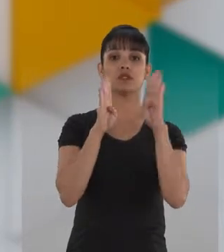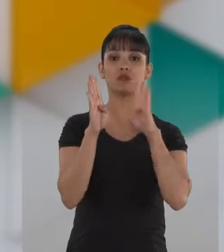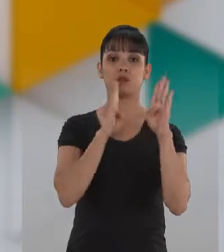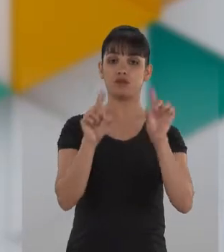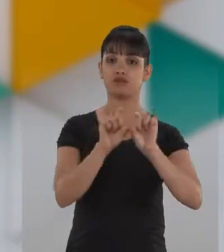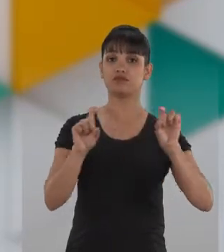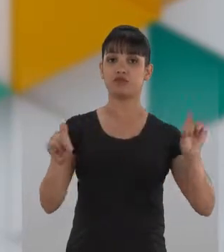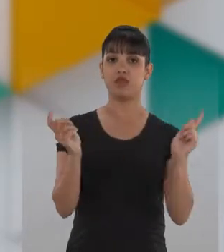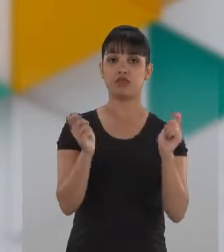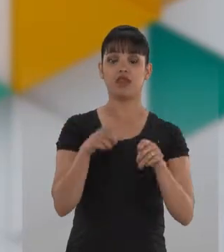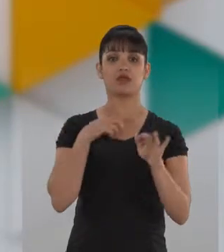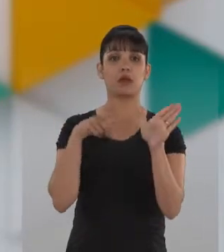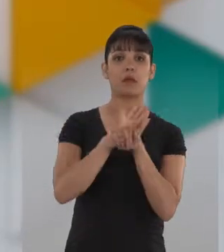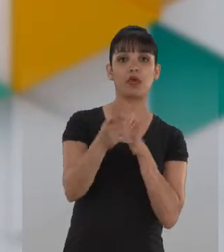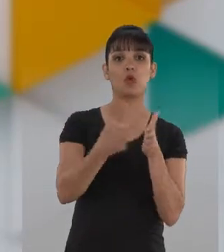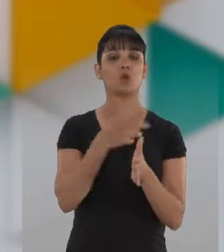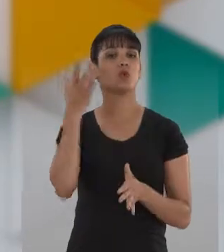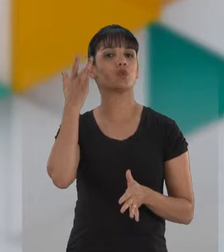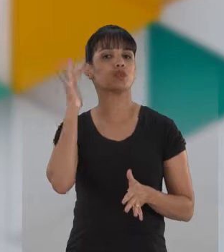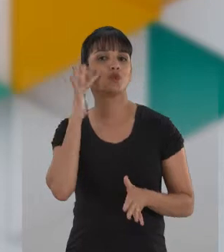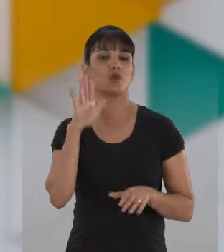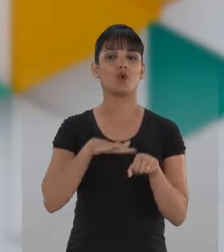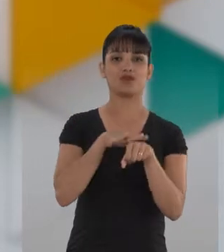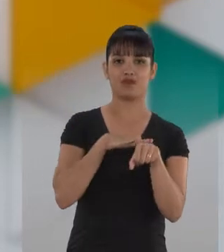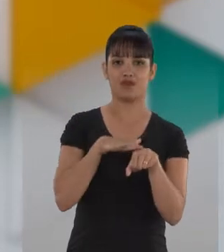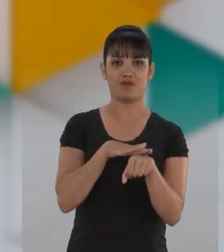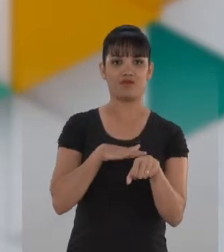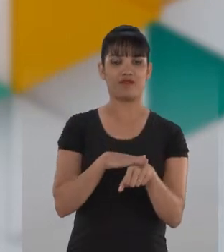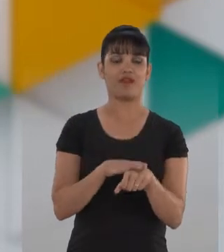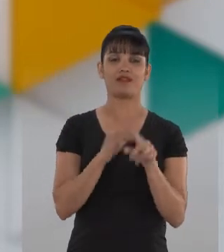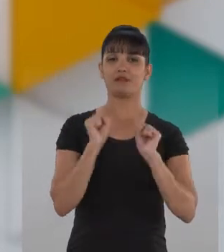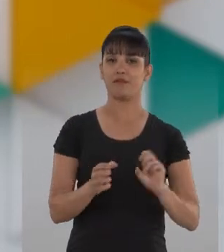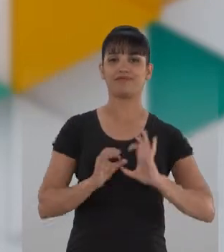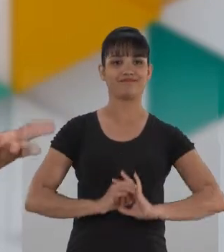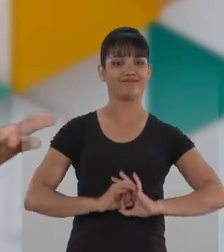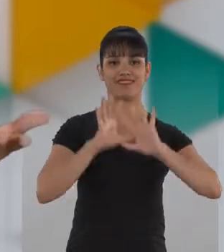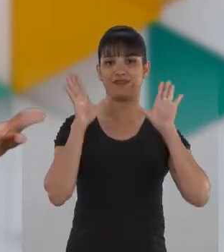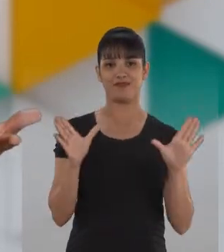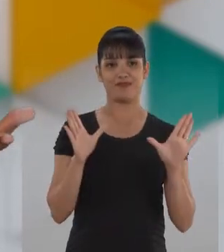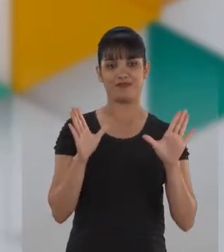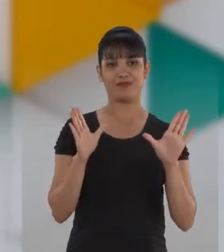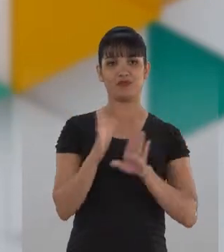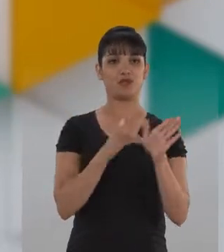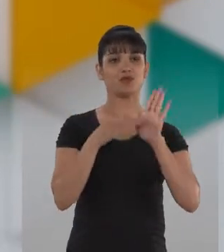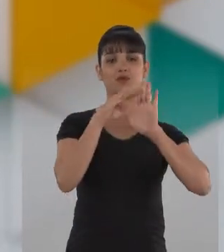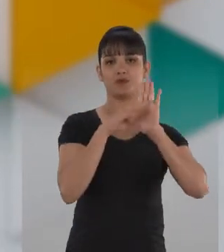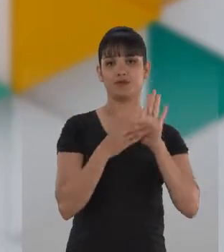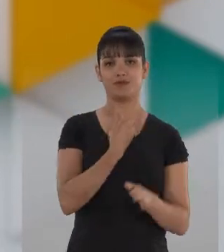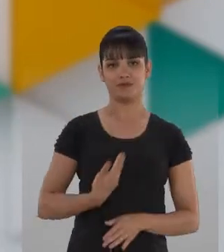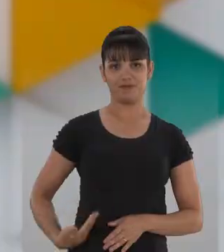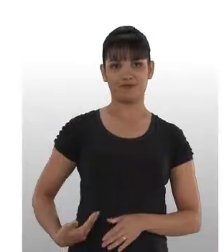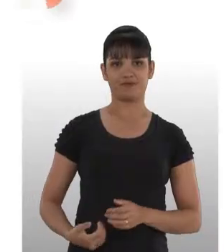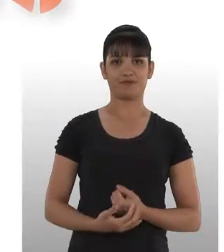Hollenberg40 no Facebook e participe de um bate-papo com ele. Você poderá fazer perguntas e tirar dúvidas sobre o plano de